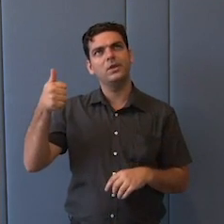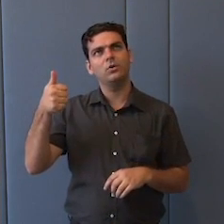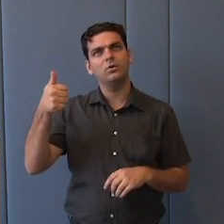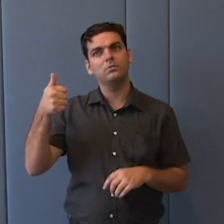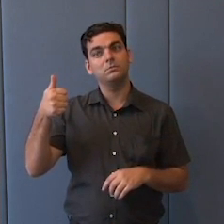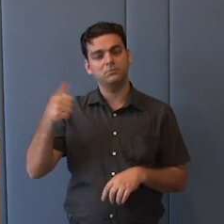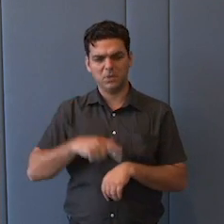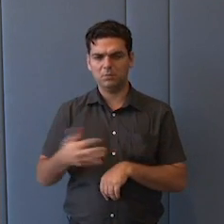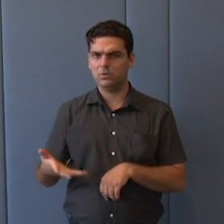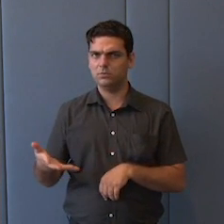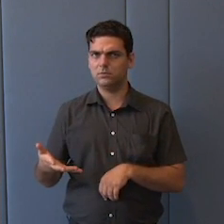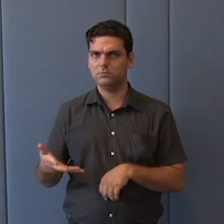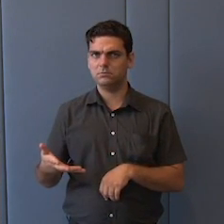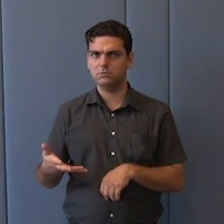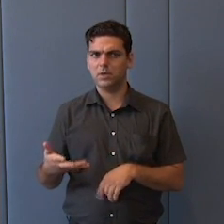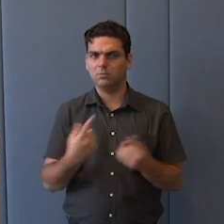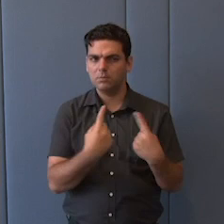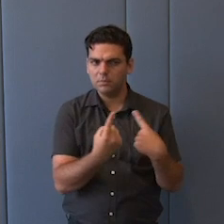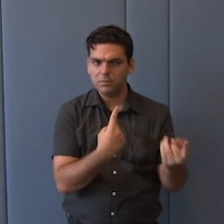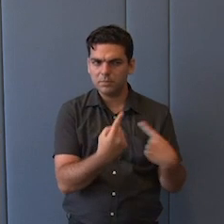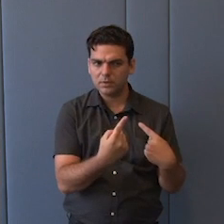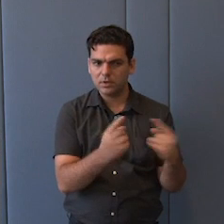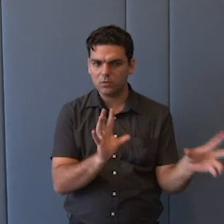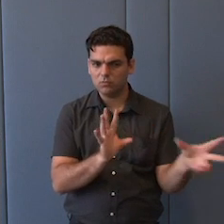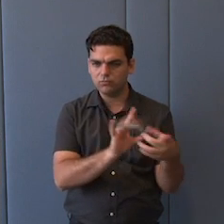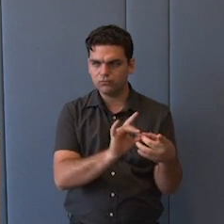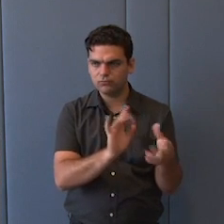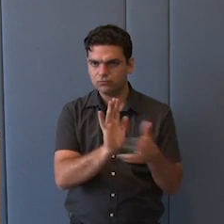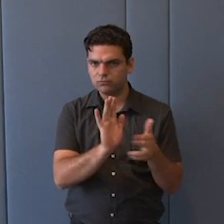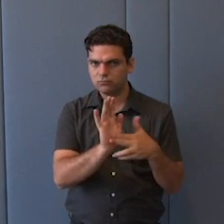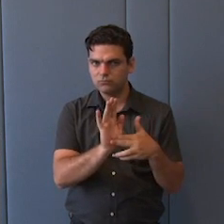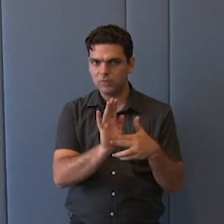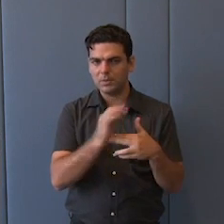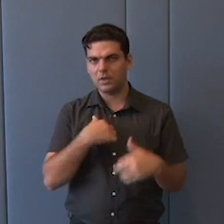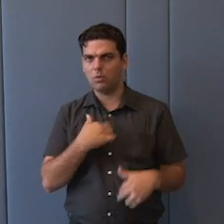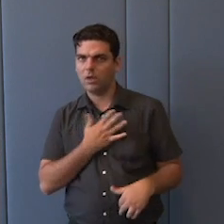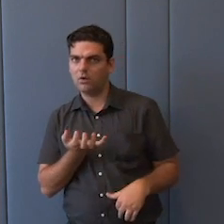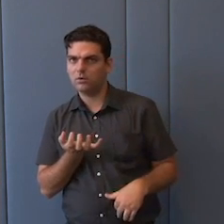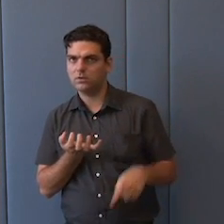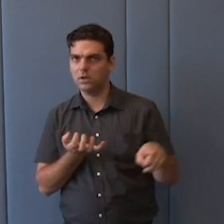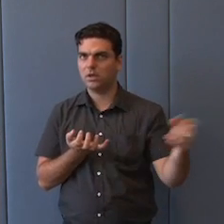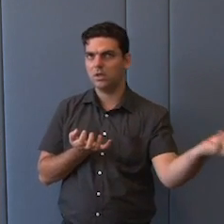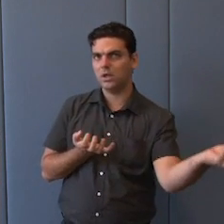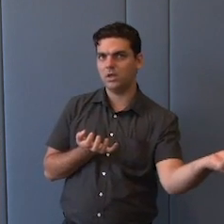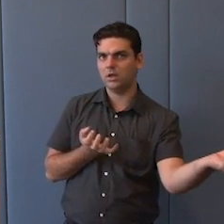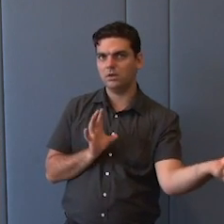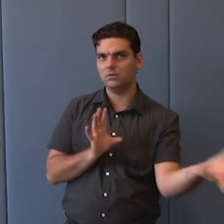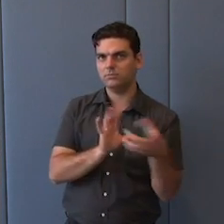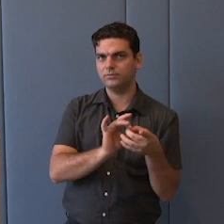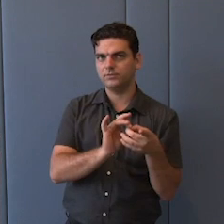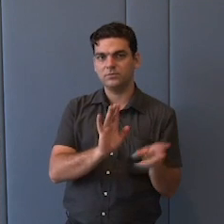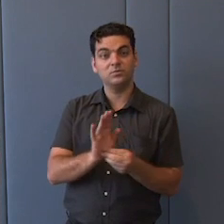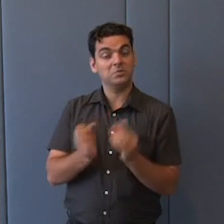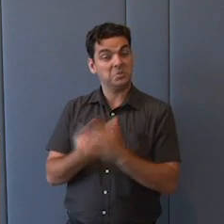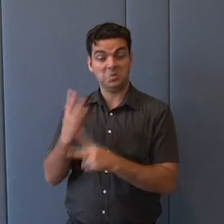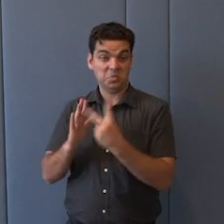momento, aquilo que é a prioridade da outra parte, aquilo que é a prioridade sua, e ver onde você encontra um plano